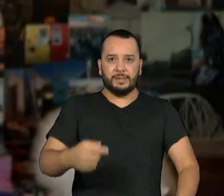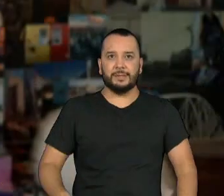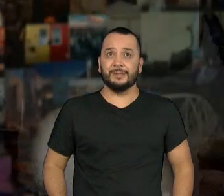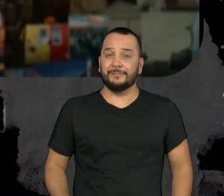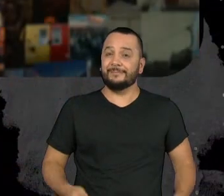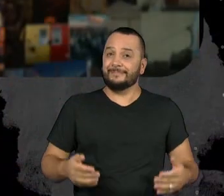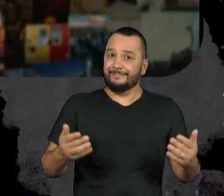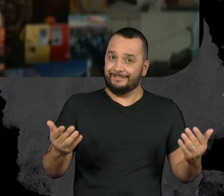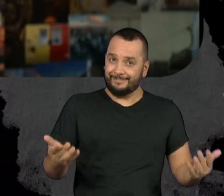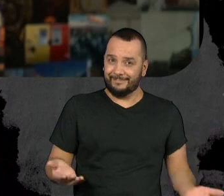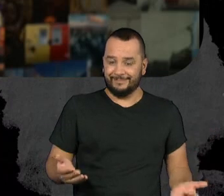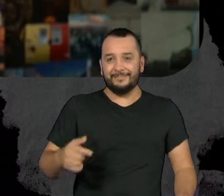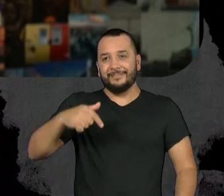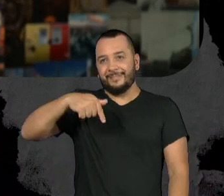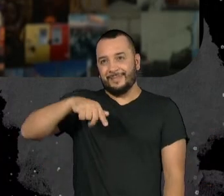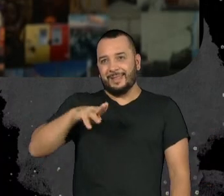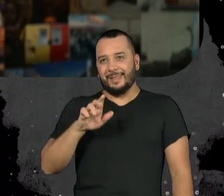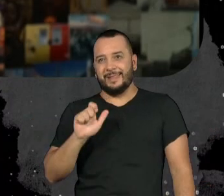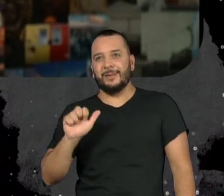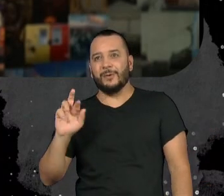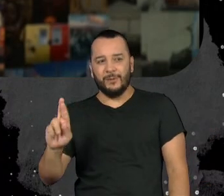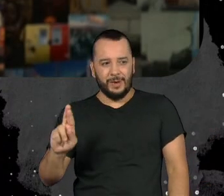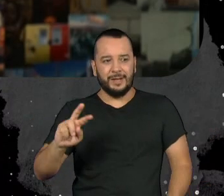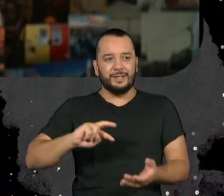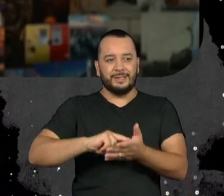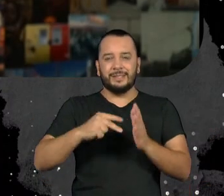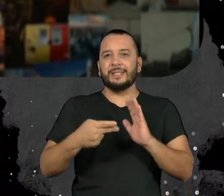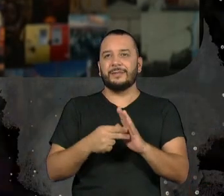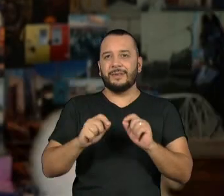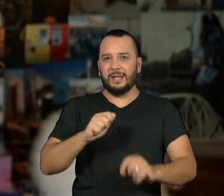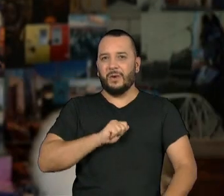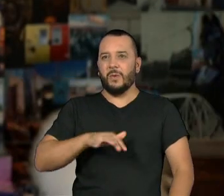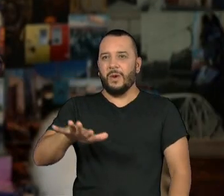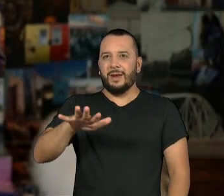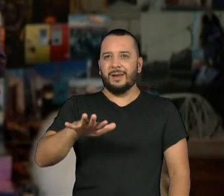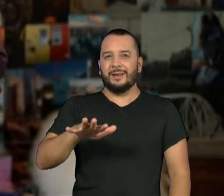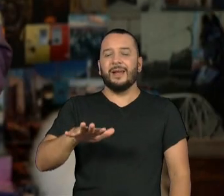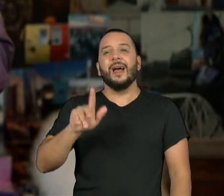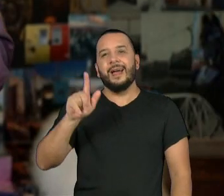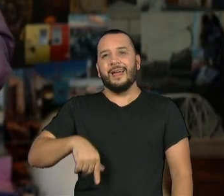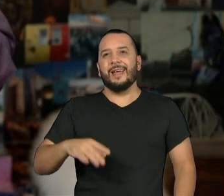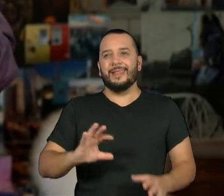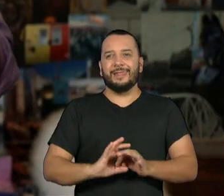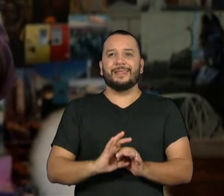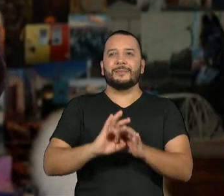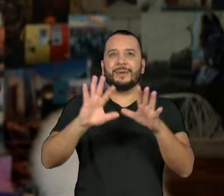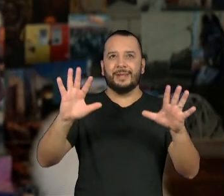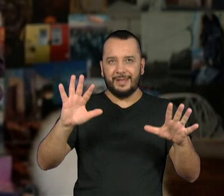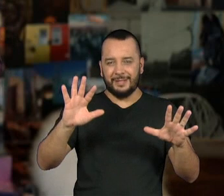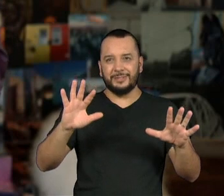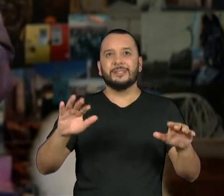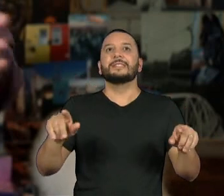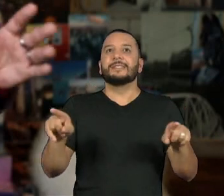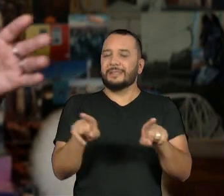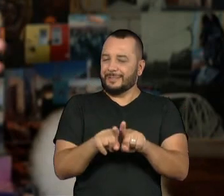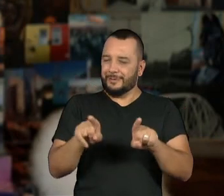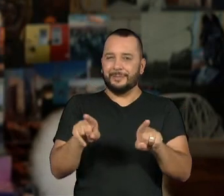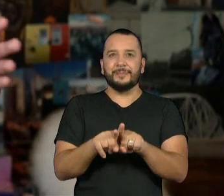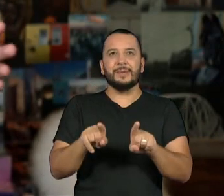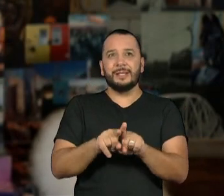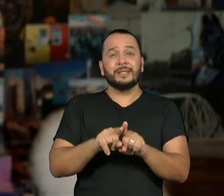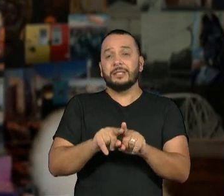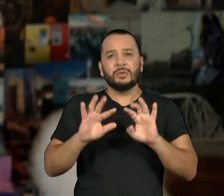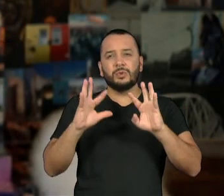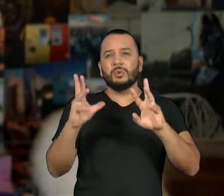Queer é uma expressão que celebra a liberdade, que celebra a transcendência de todas as